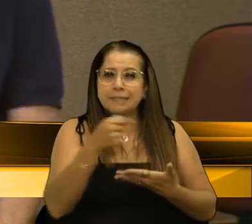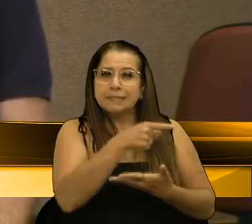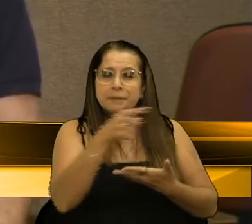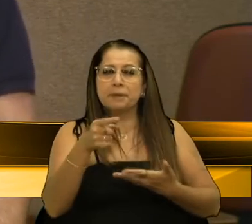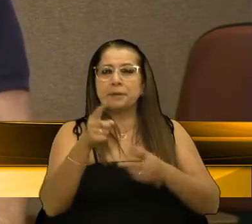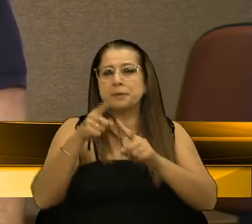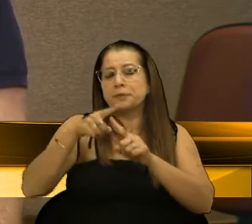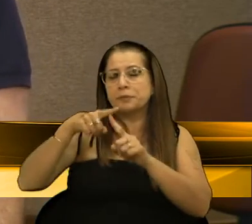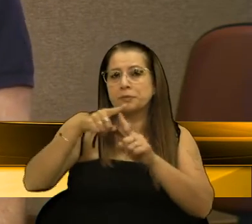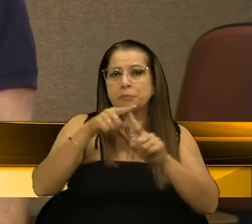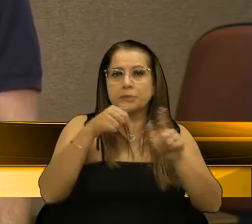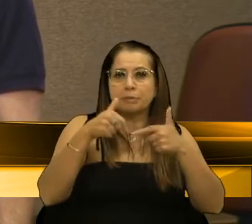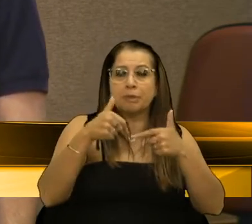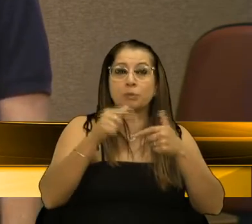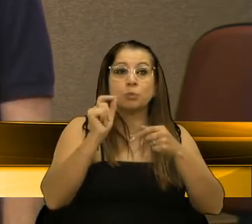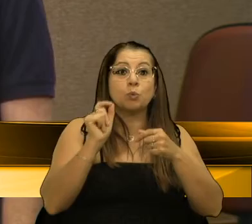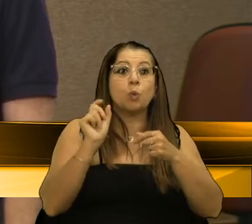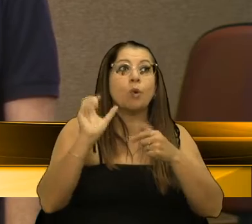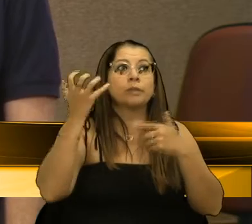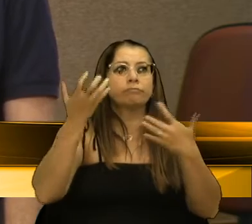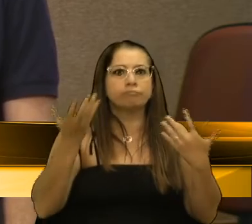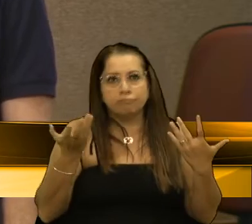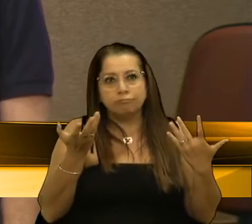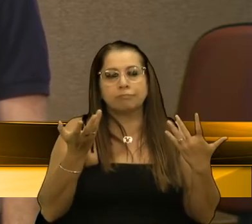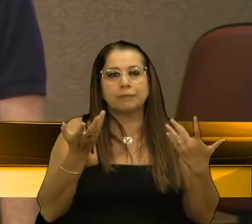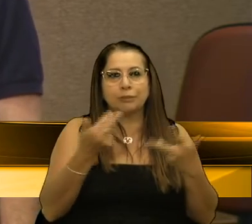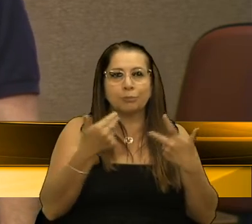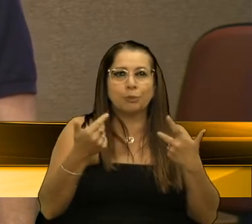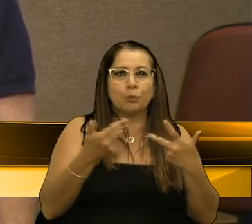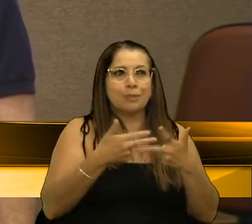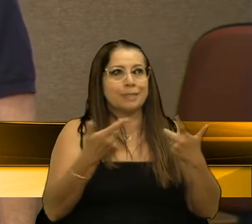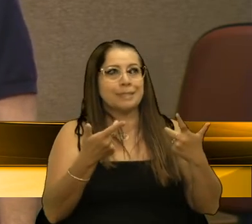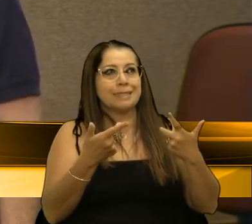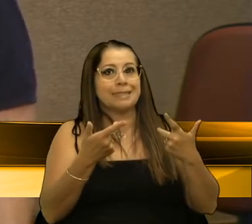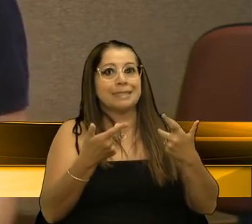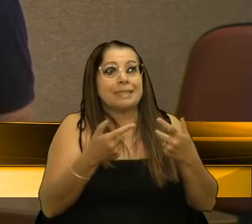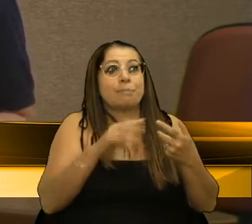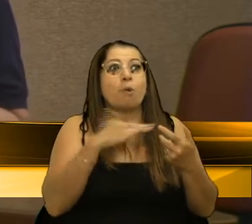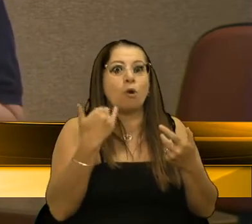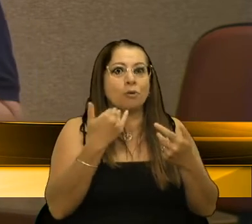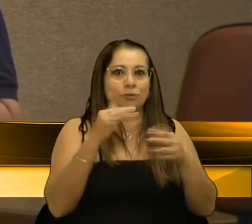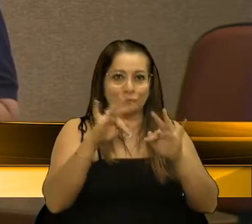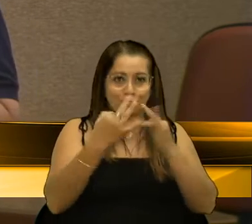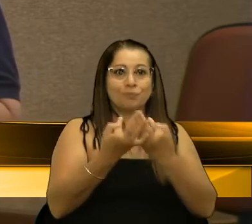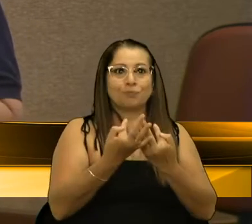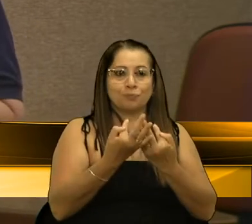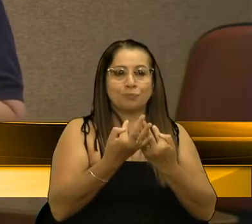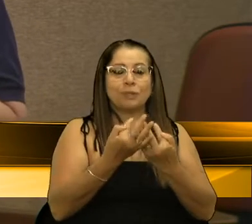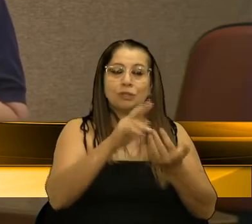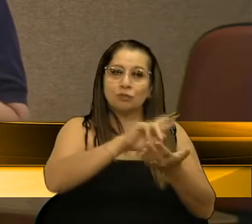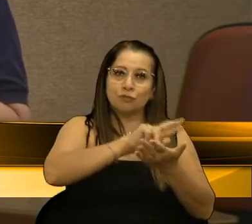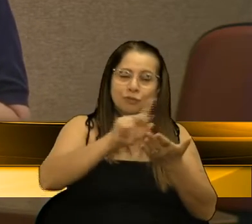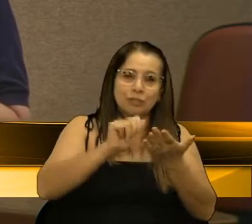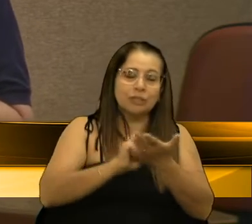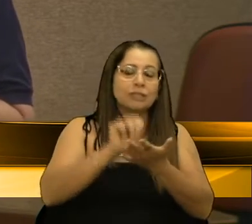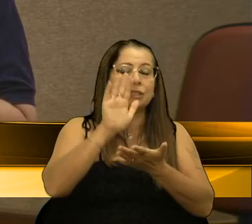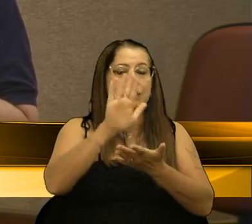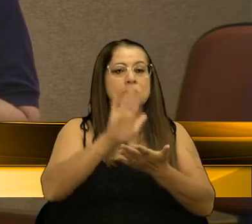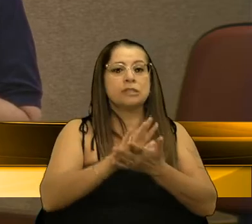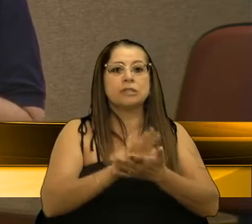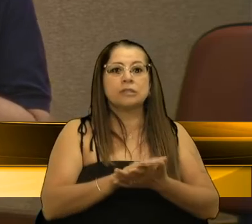tipo de serviço, quando acontece alguma tragédia em nossa família. E a gente teve vários relatos... Uma parte, vereador.